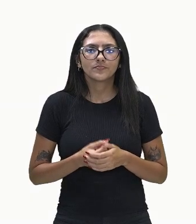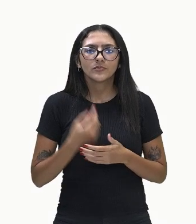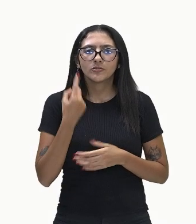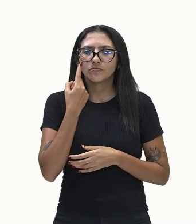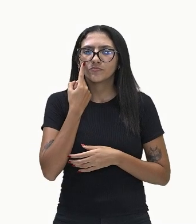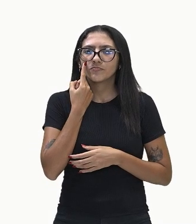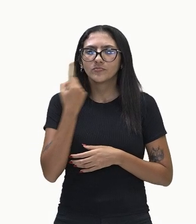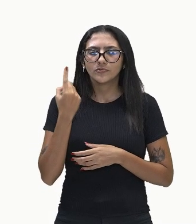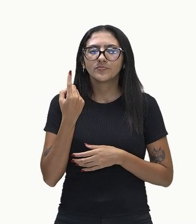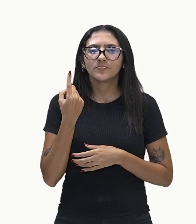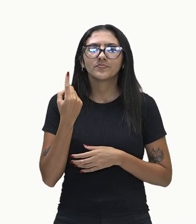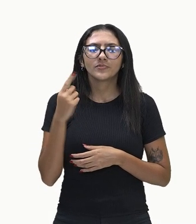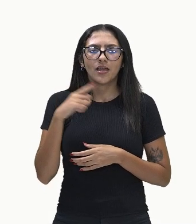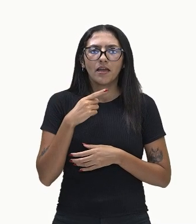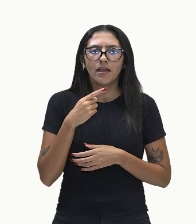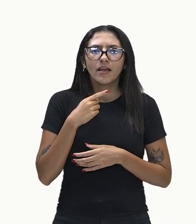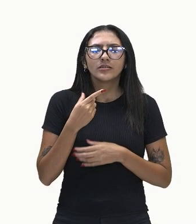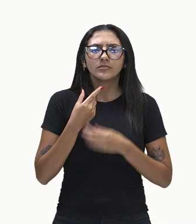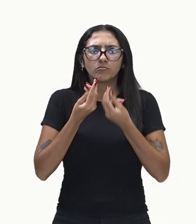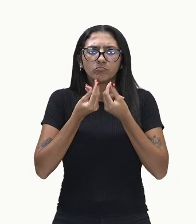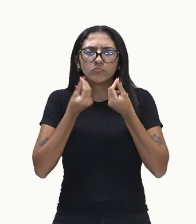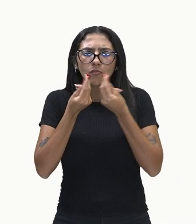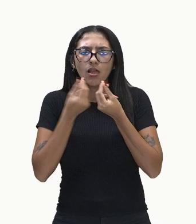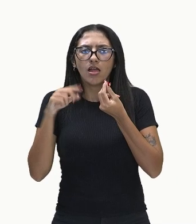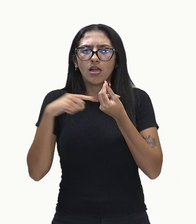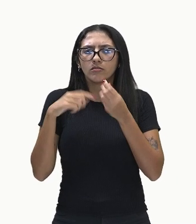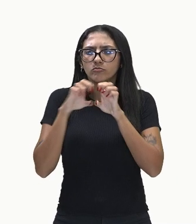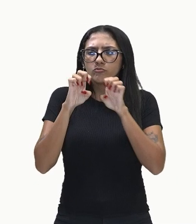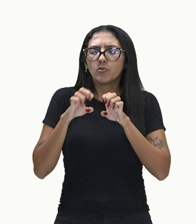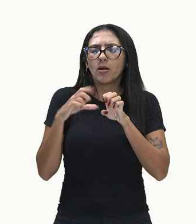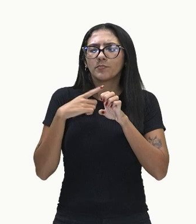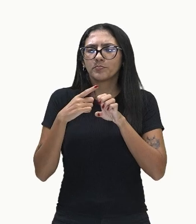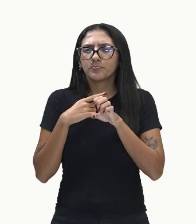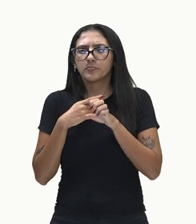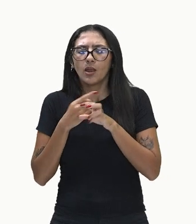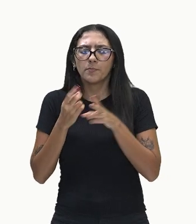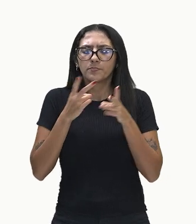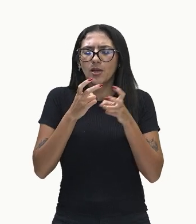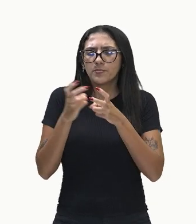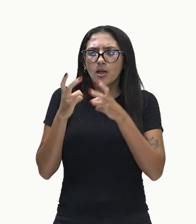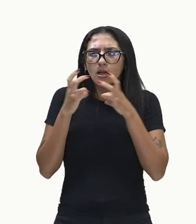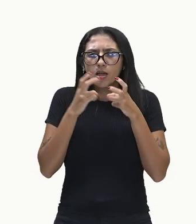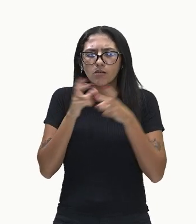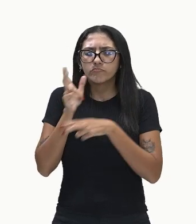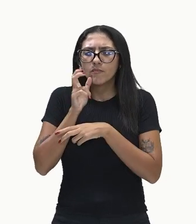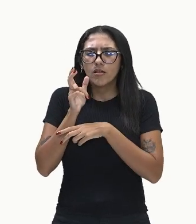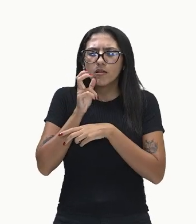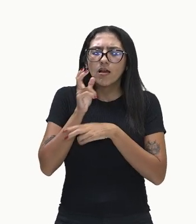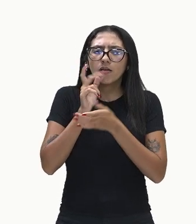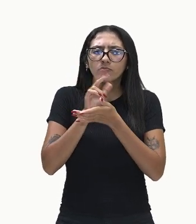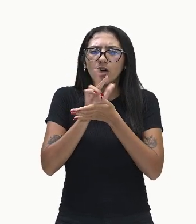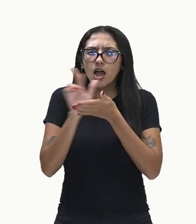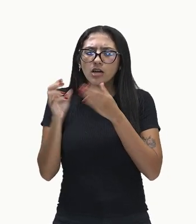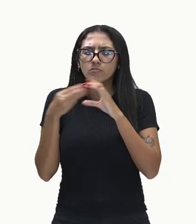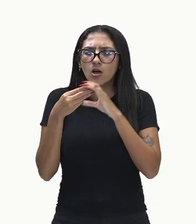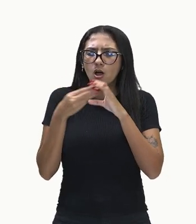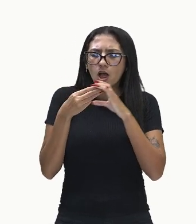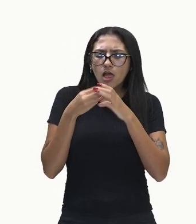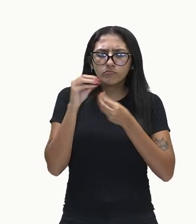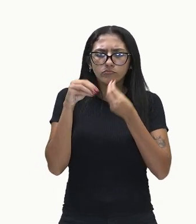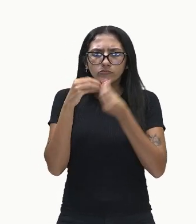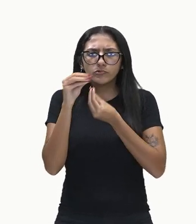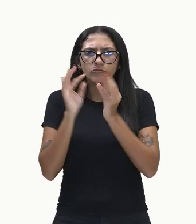e elas são as estruturas que vão conseguir interpretar as diferentes moléculas químicas